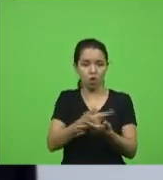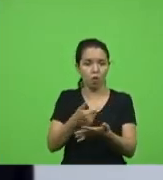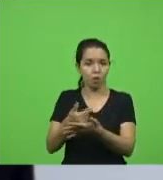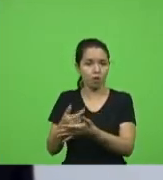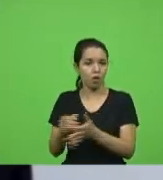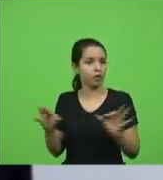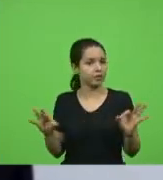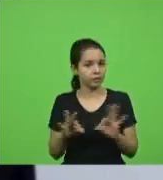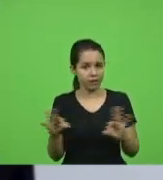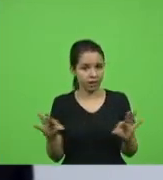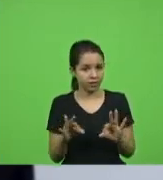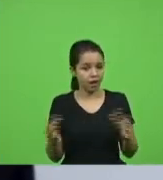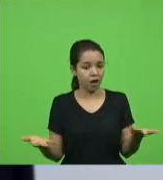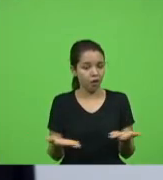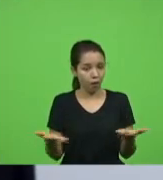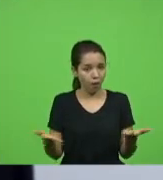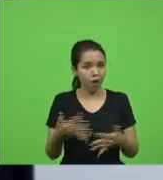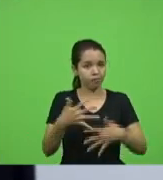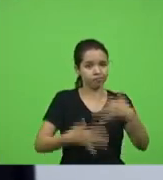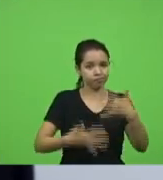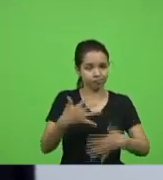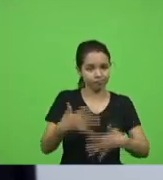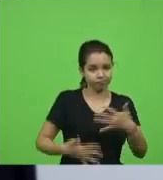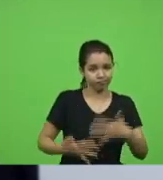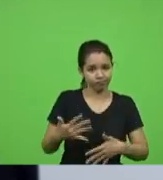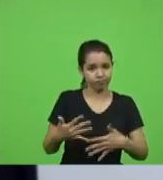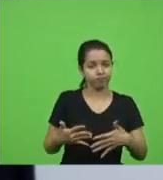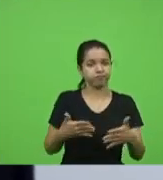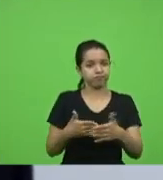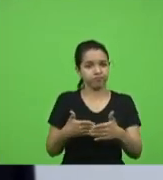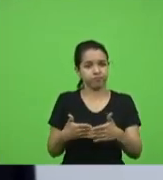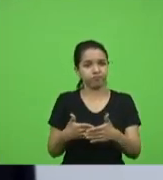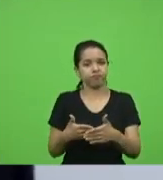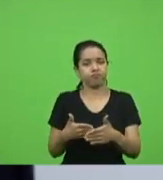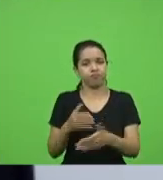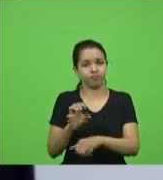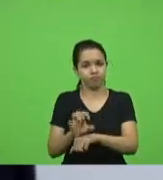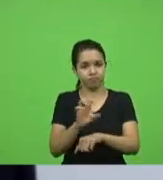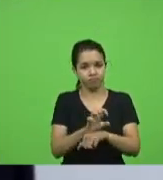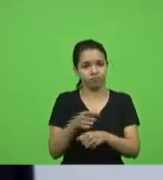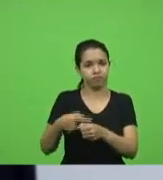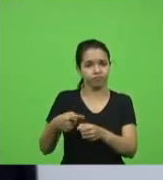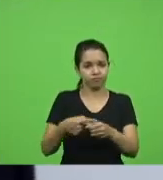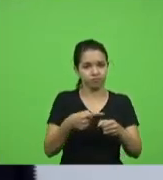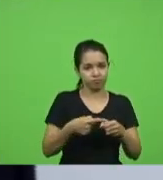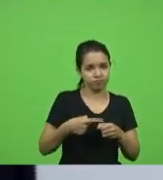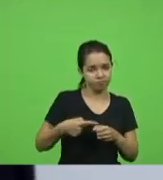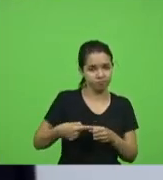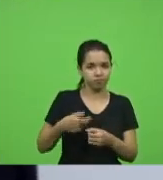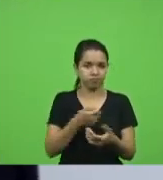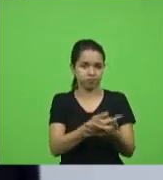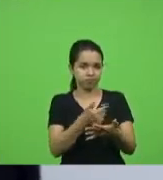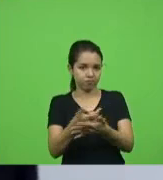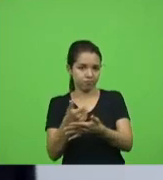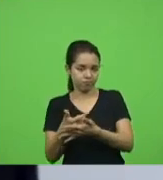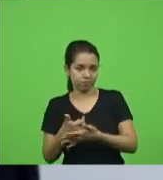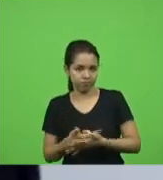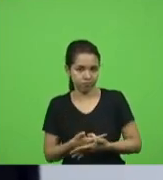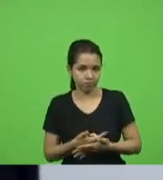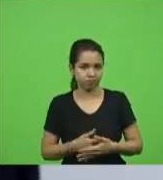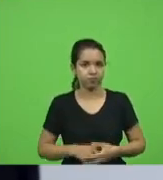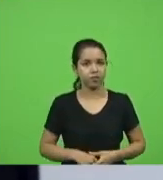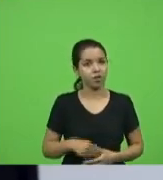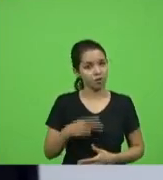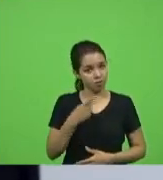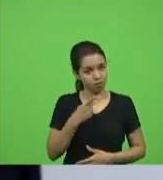e agora ainda tenta impedir que estados e municípios possam fazer essas aquisições como eu